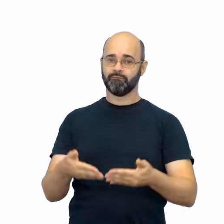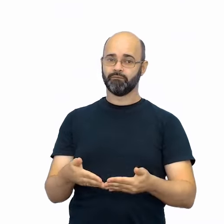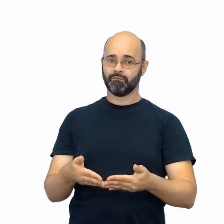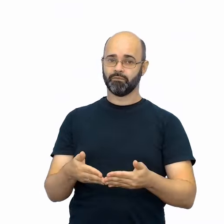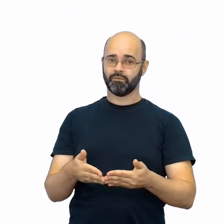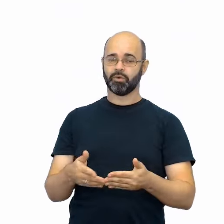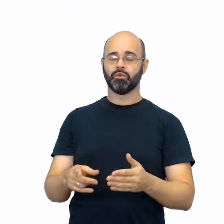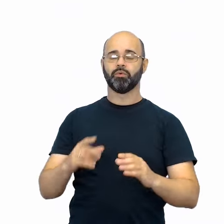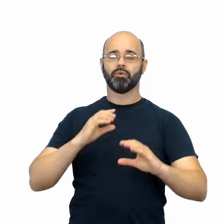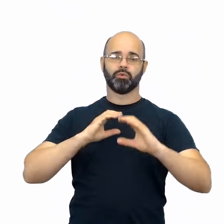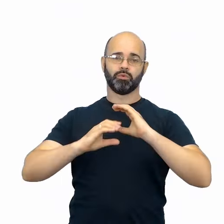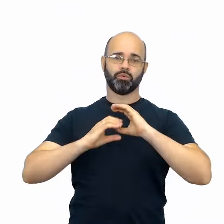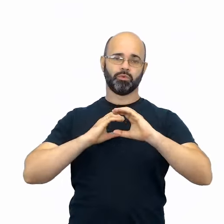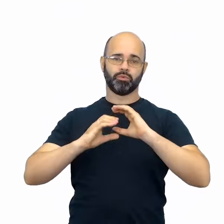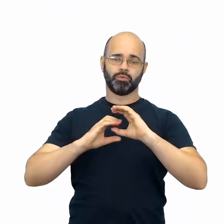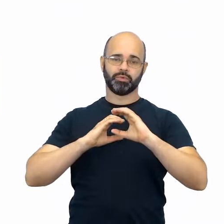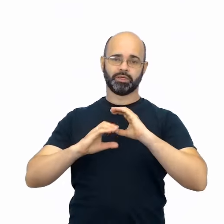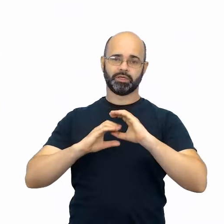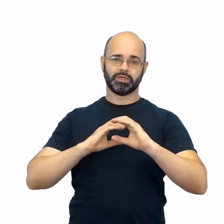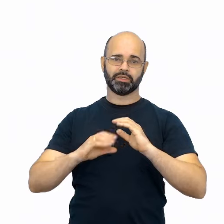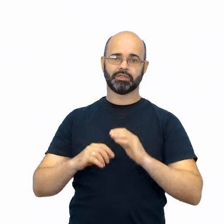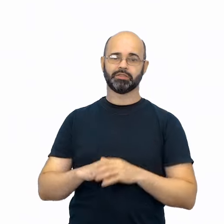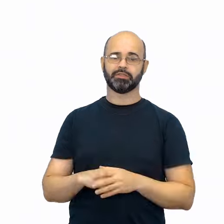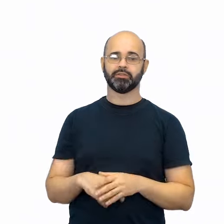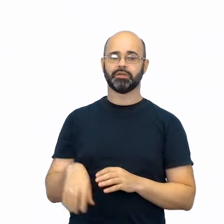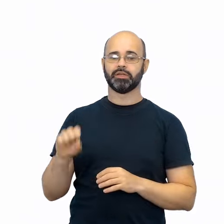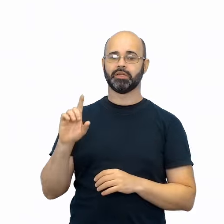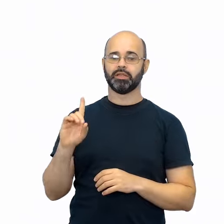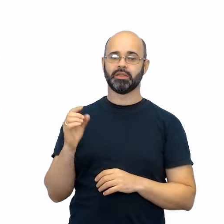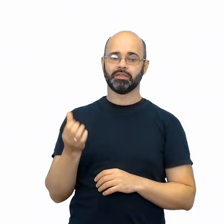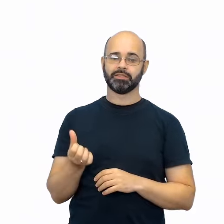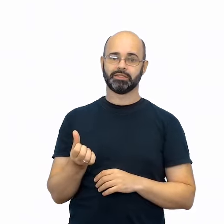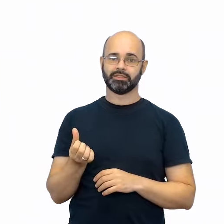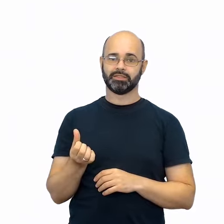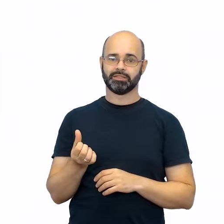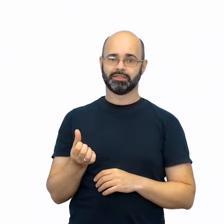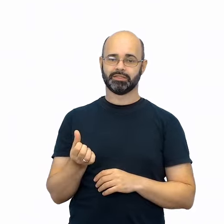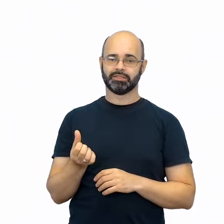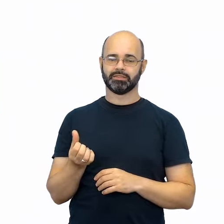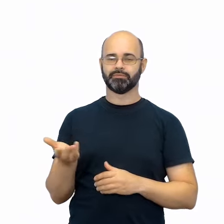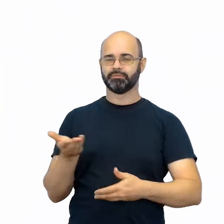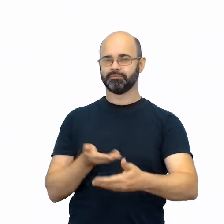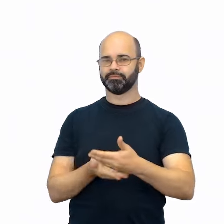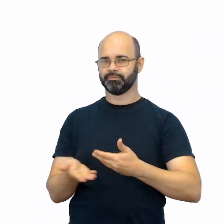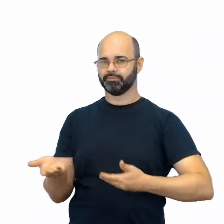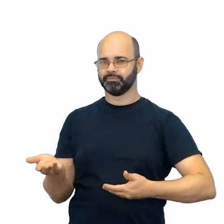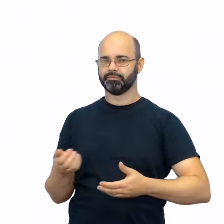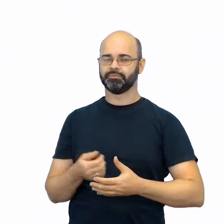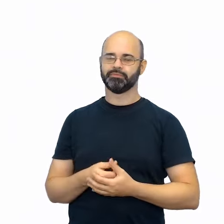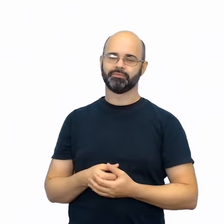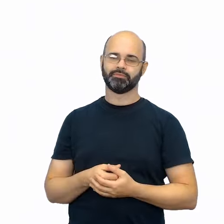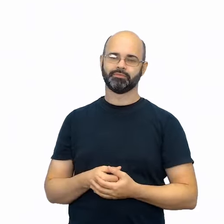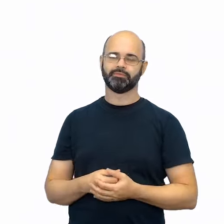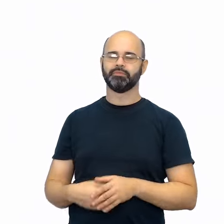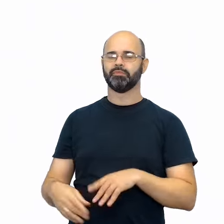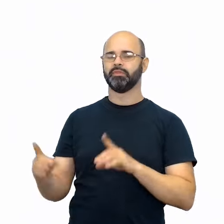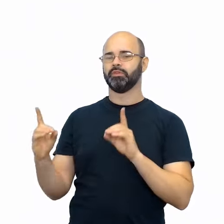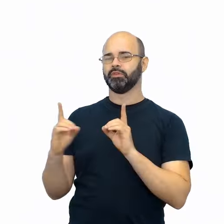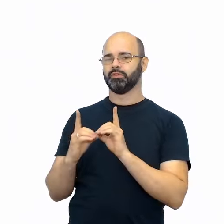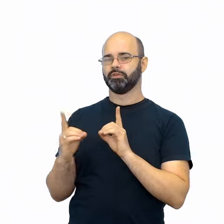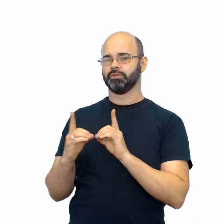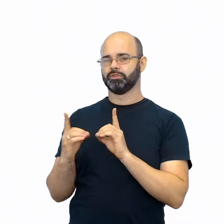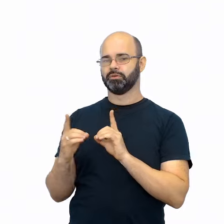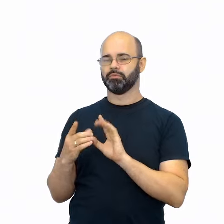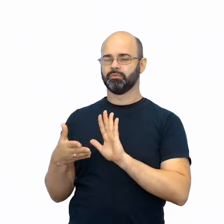comunicativo. Na SD 6, a interação entre os propósitos didáticos e